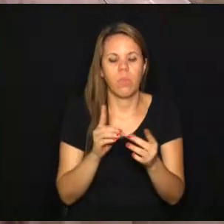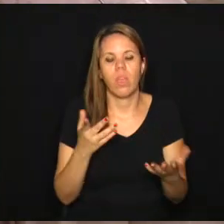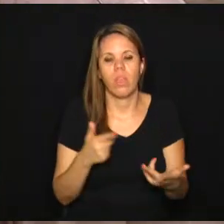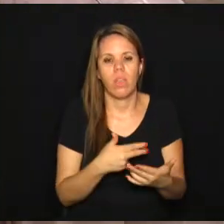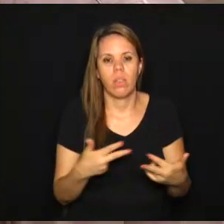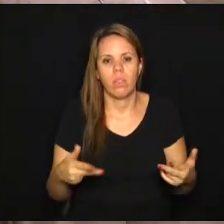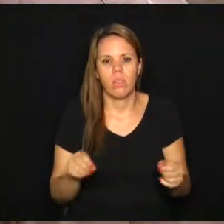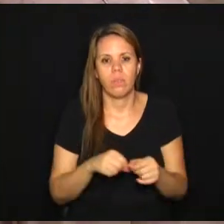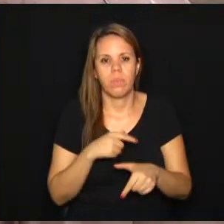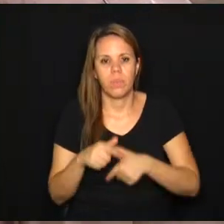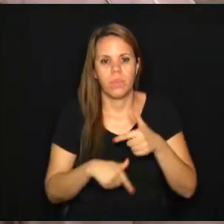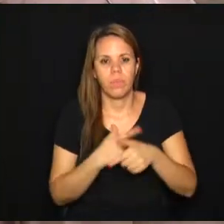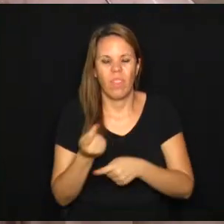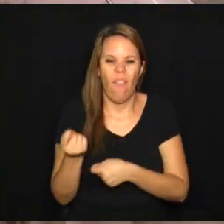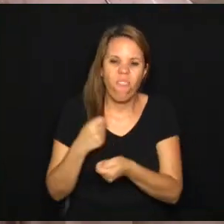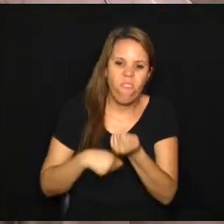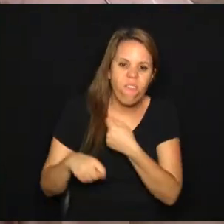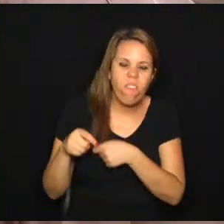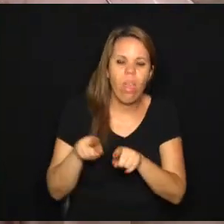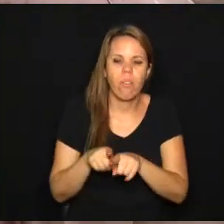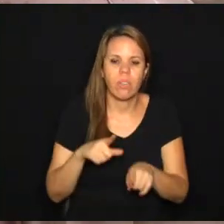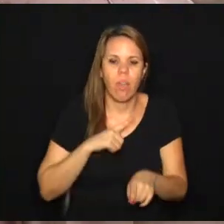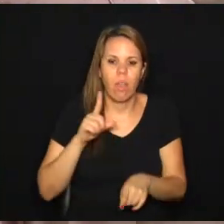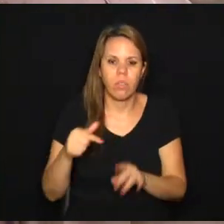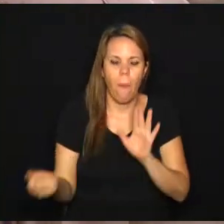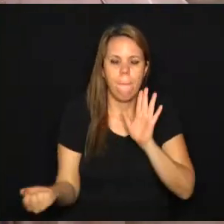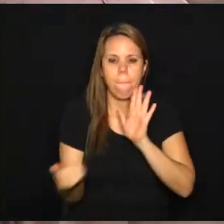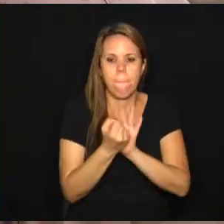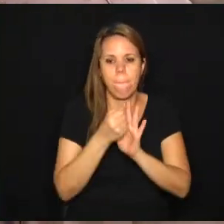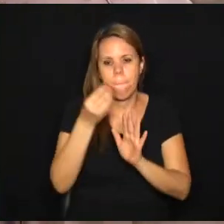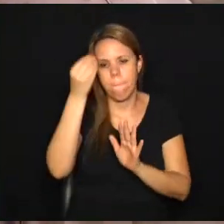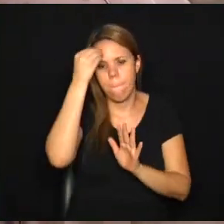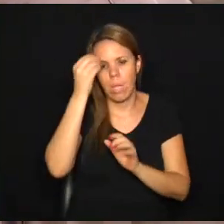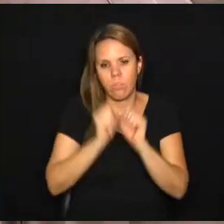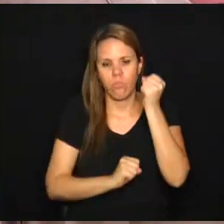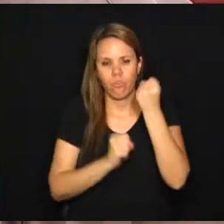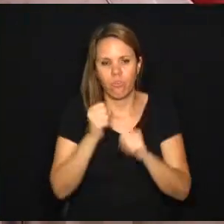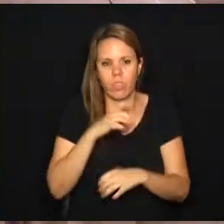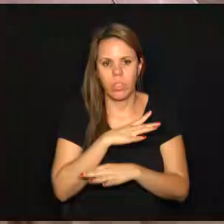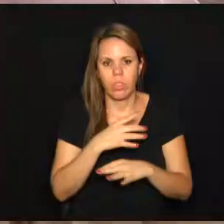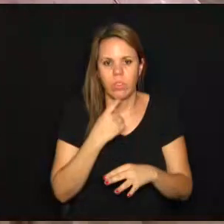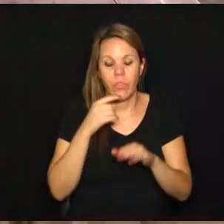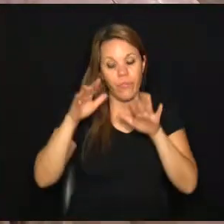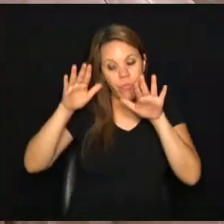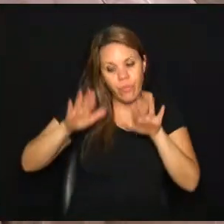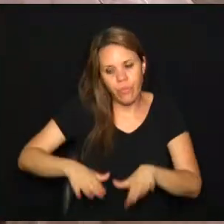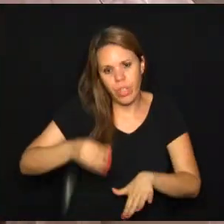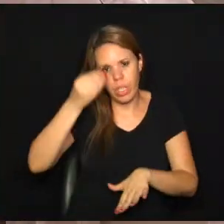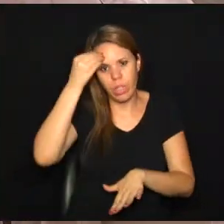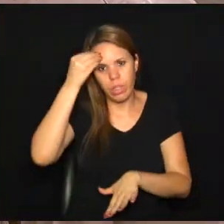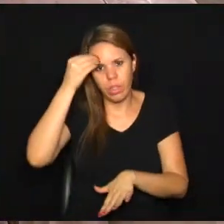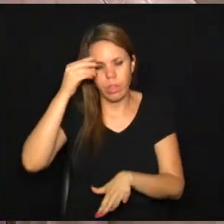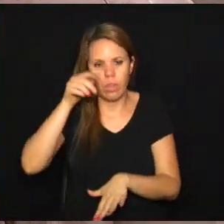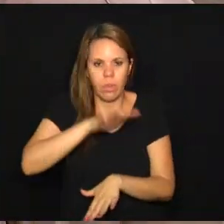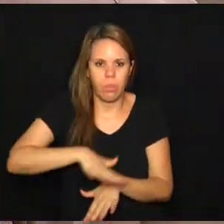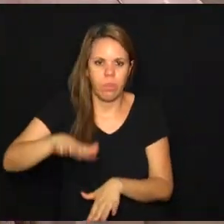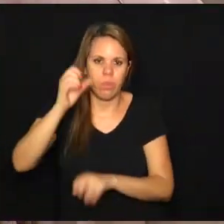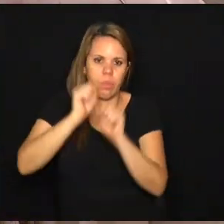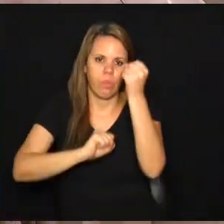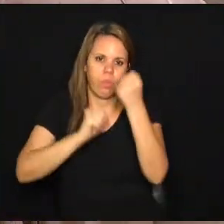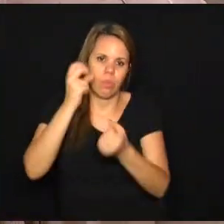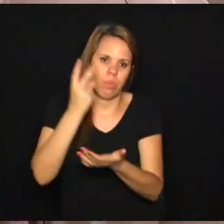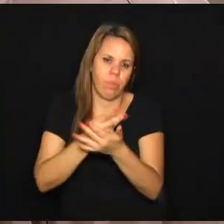questão econômica. Então, isso é um marco na industrialização. Ficou. É uma área industrial e